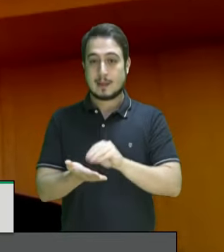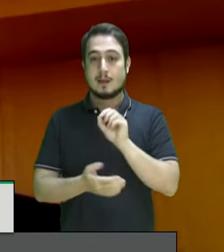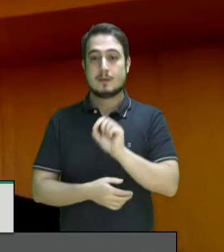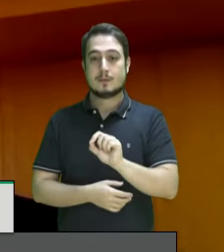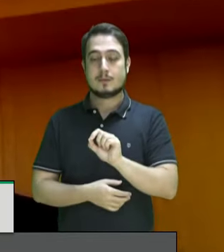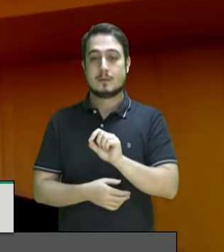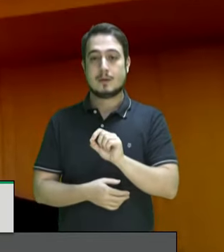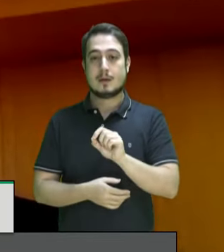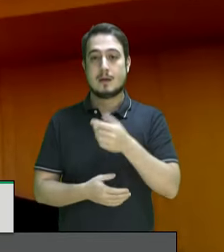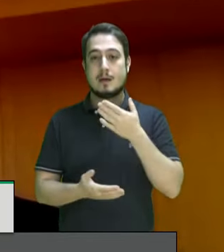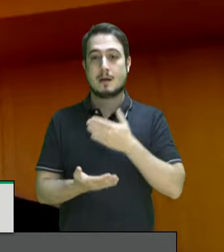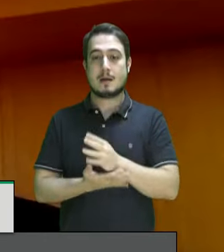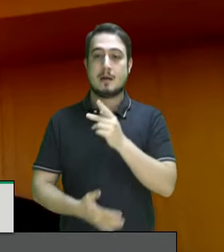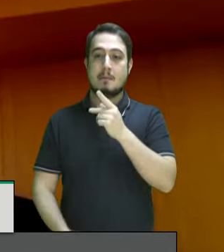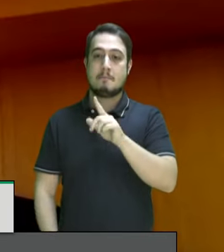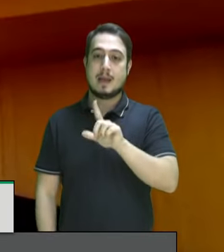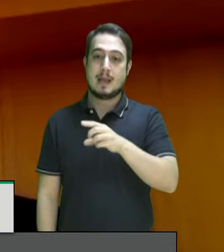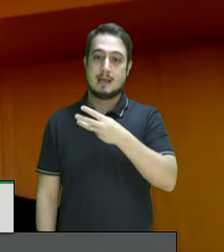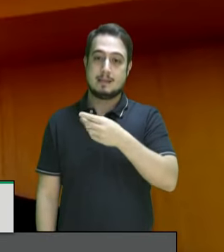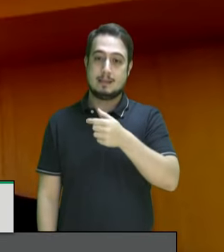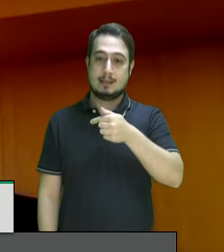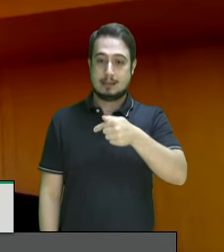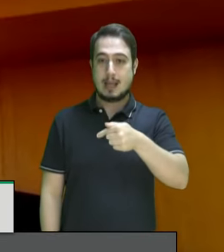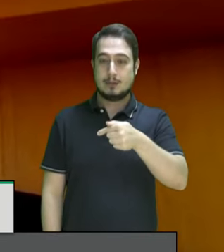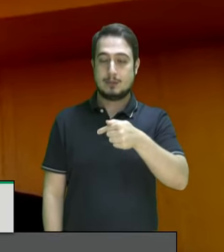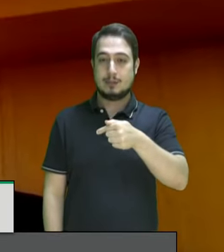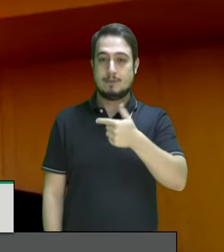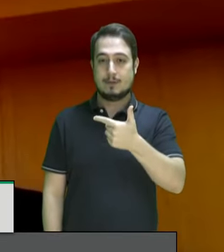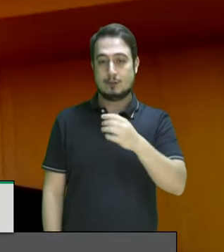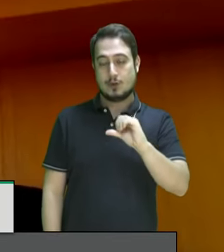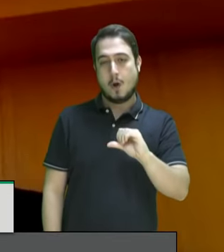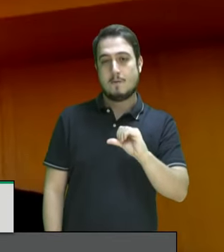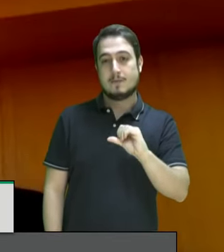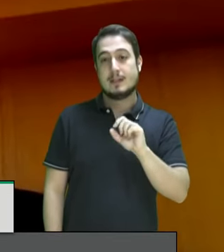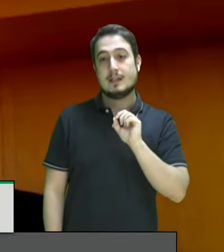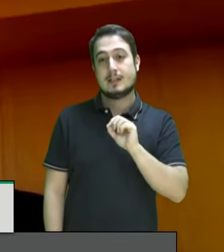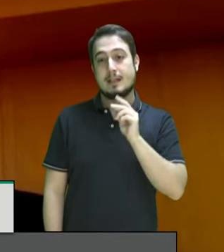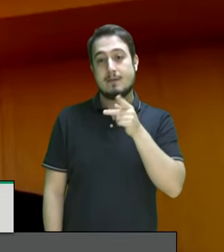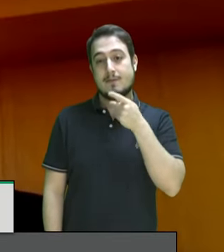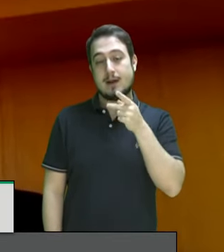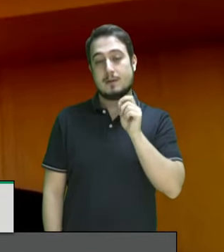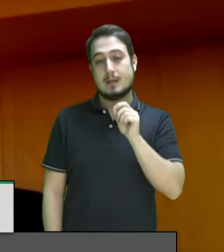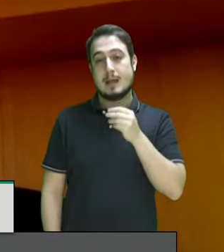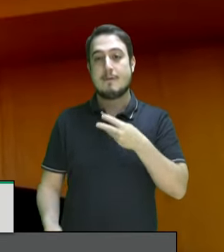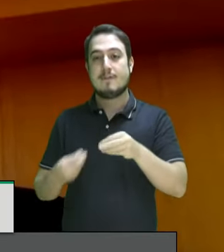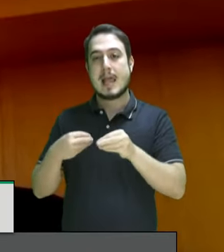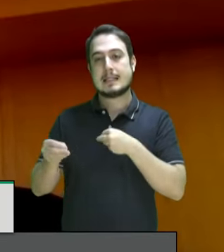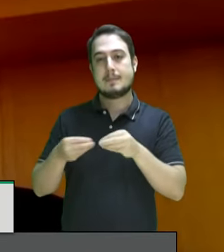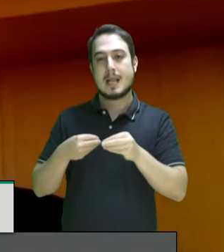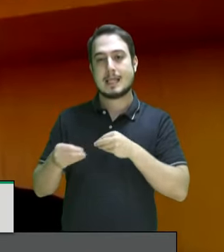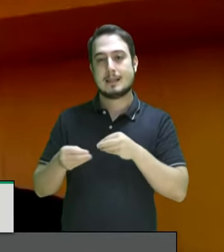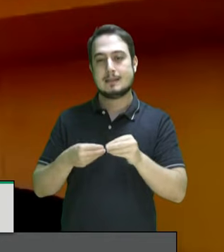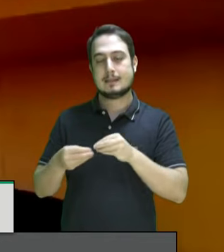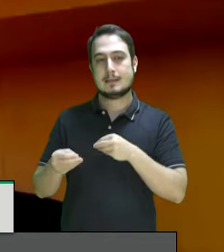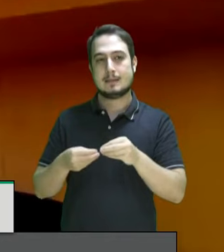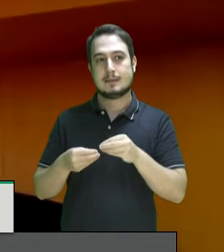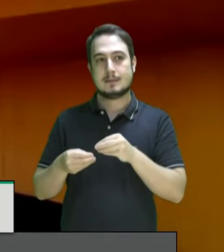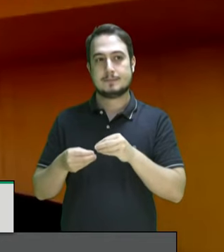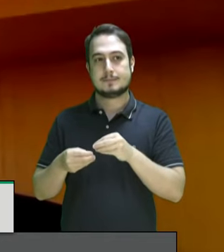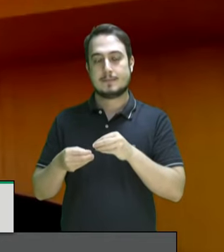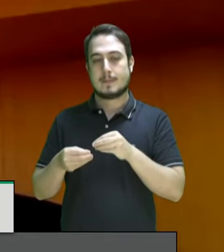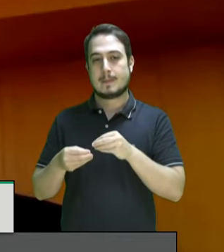para aprovar o PL 3729 que flexibiliza o